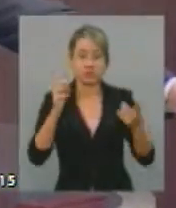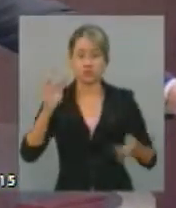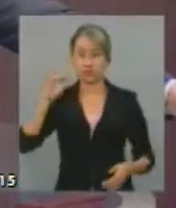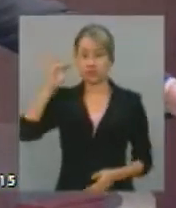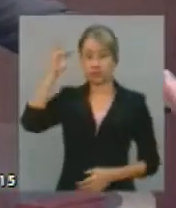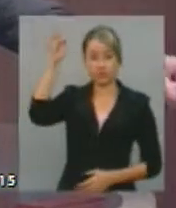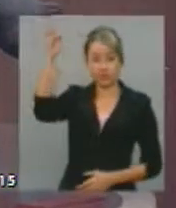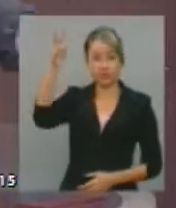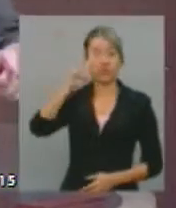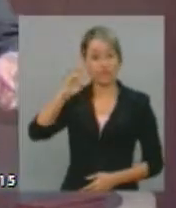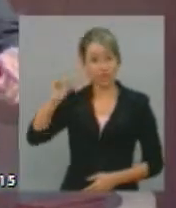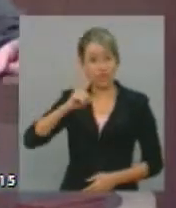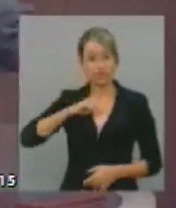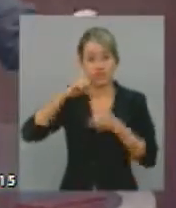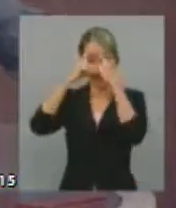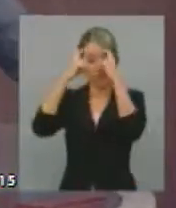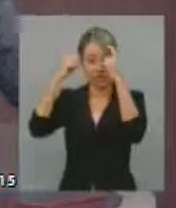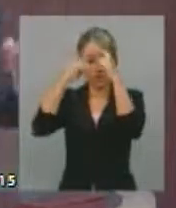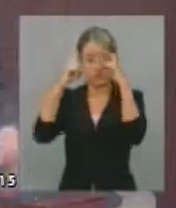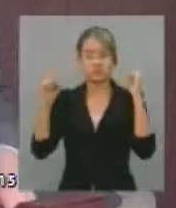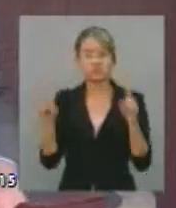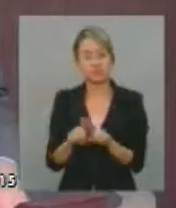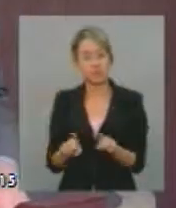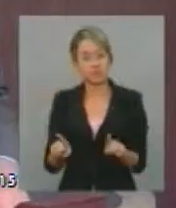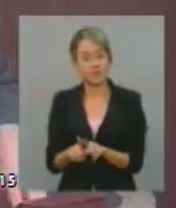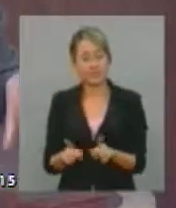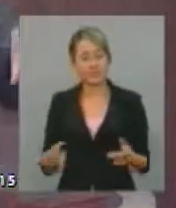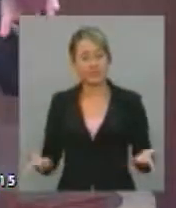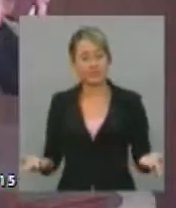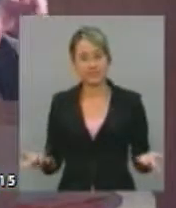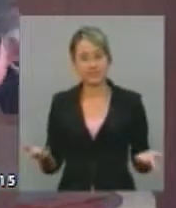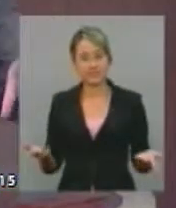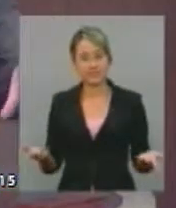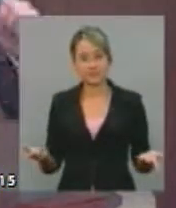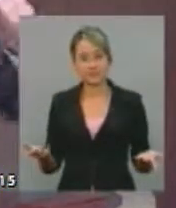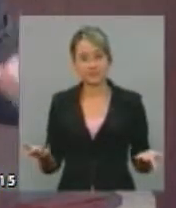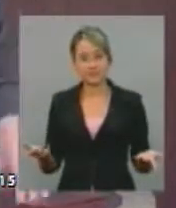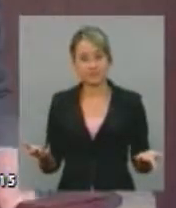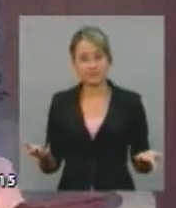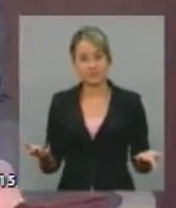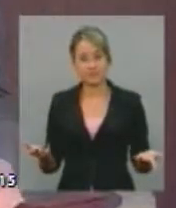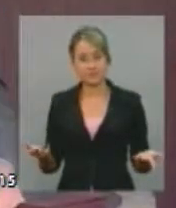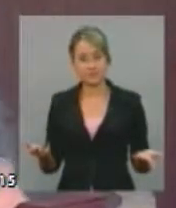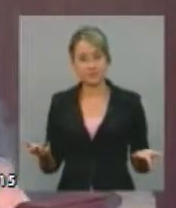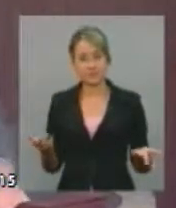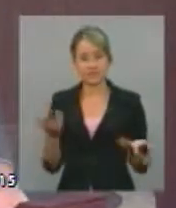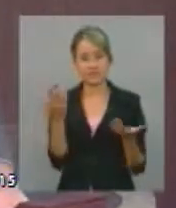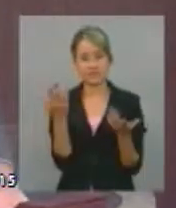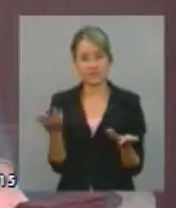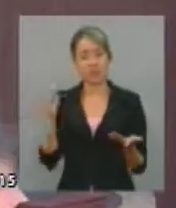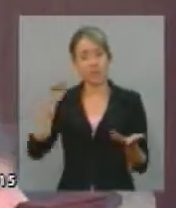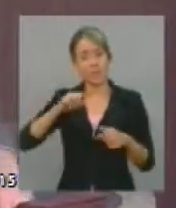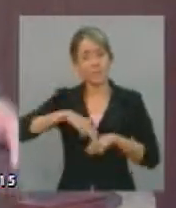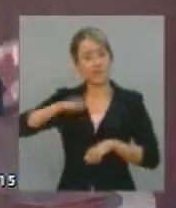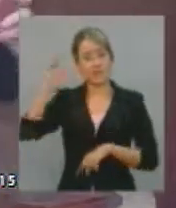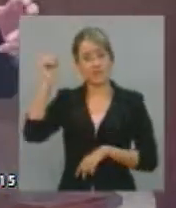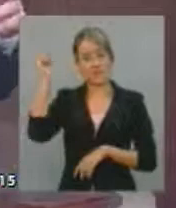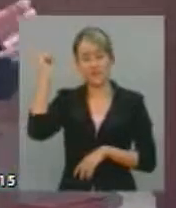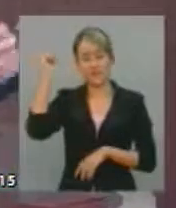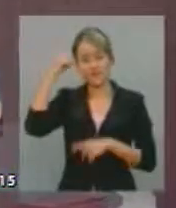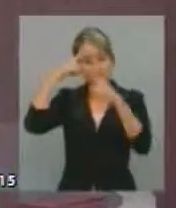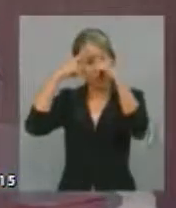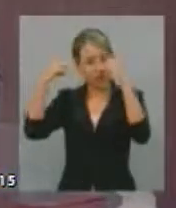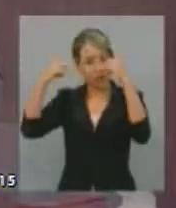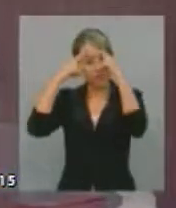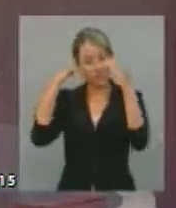omissão, omissão na saúde, omissão na educação, ela vai devolver mais violência. Portanto, veja,